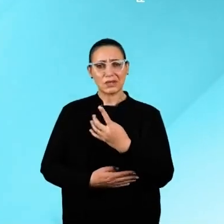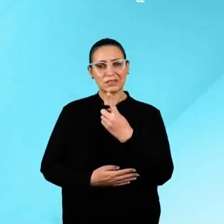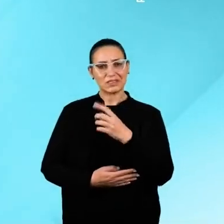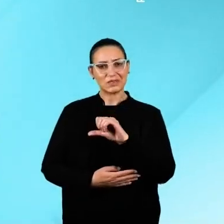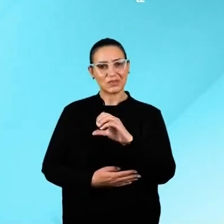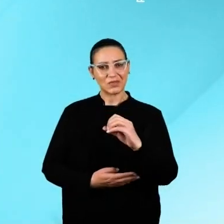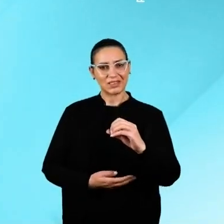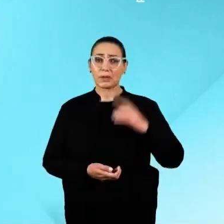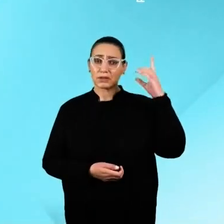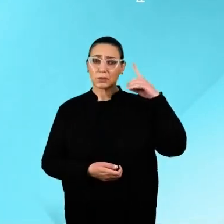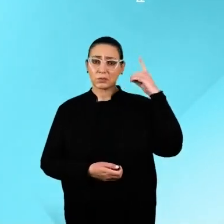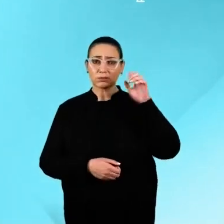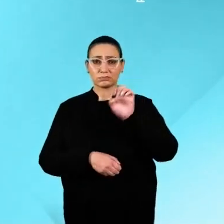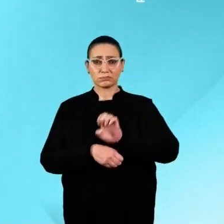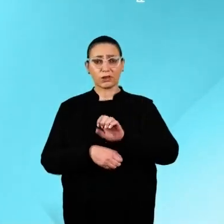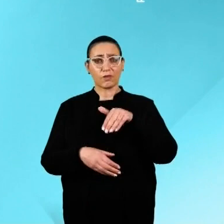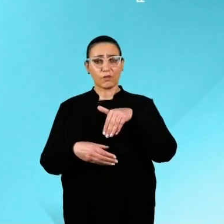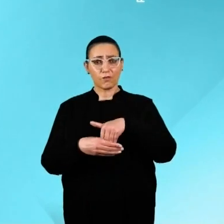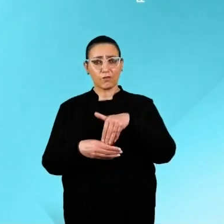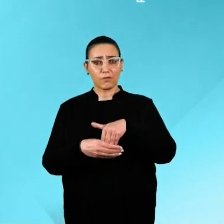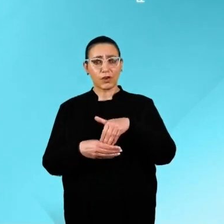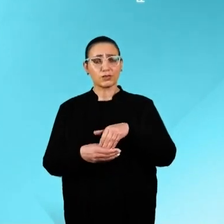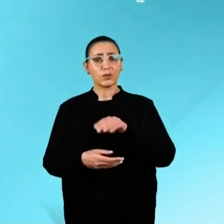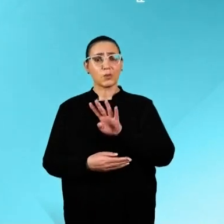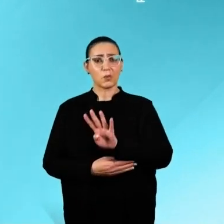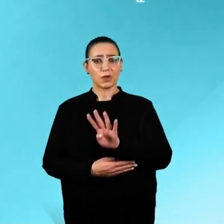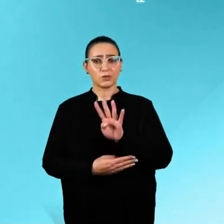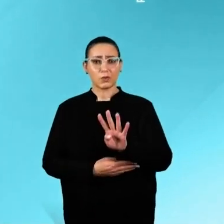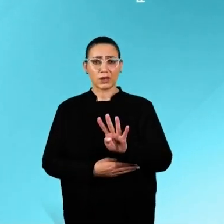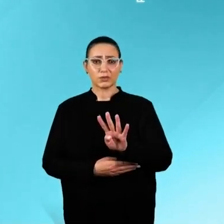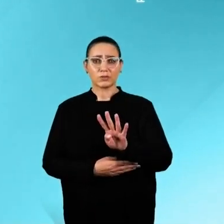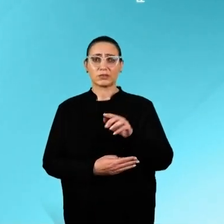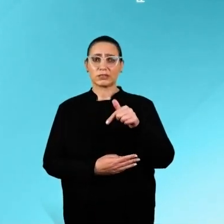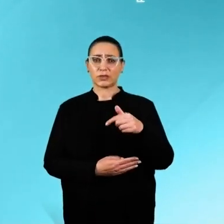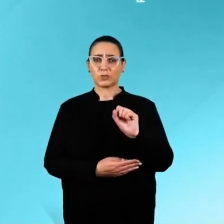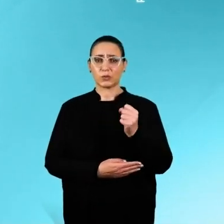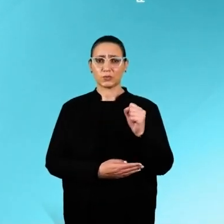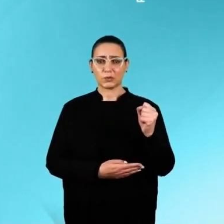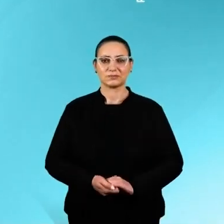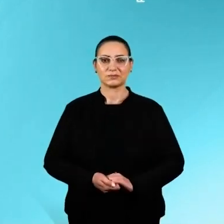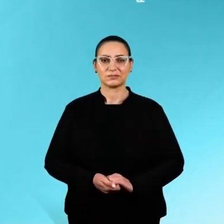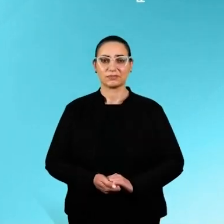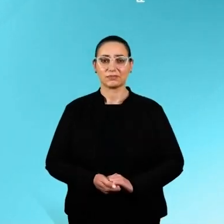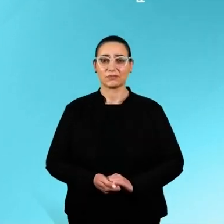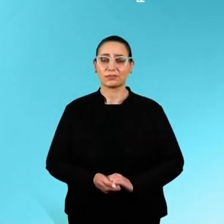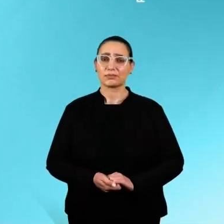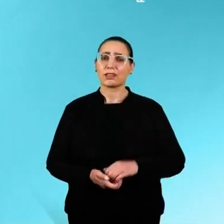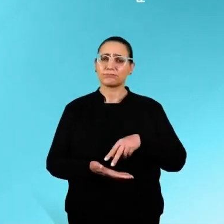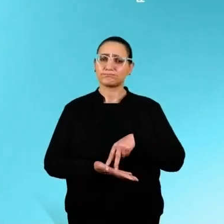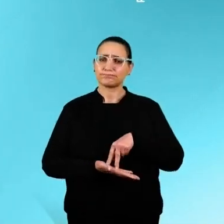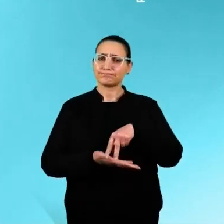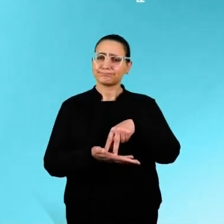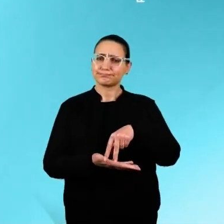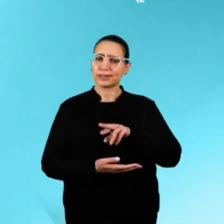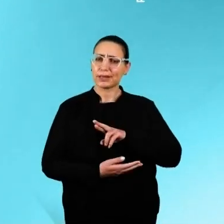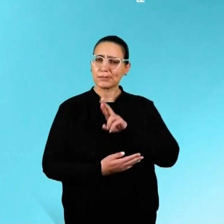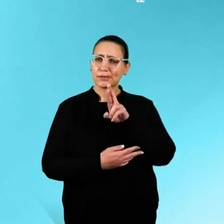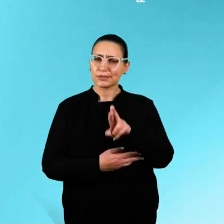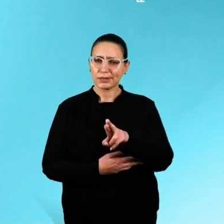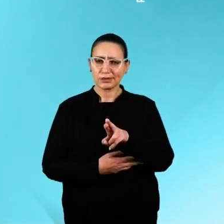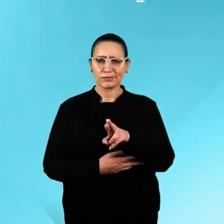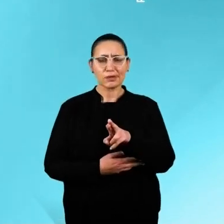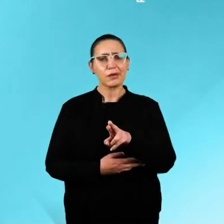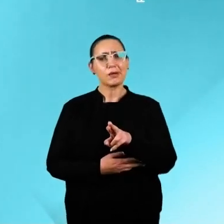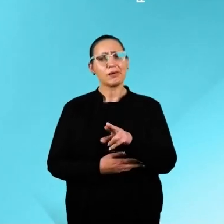número é 44, 190. Para deputado estadual, vote Rosana Almeida, 4, 4, 7, 8, 8. Levanta a tua voz. Adamir